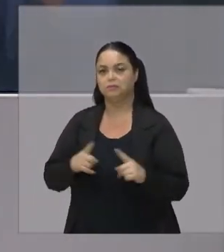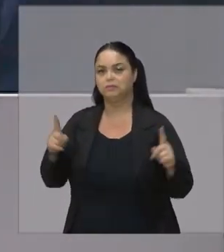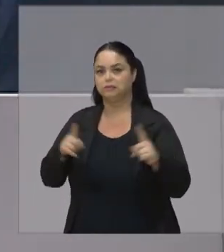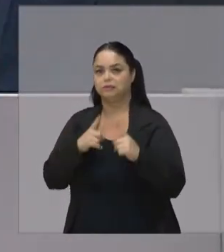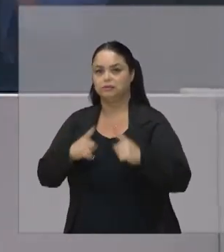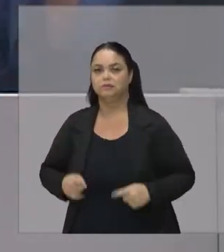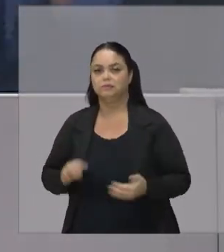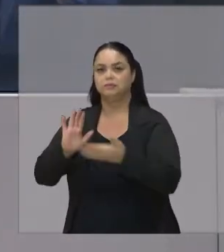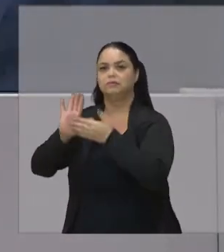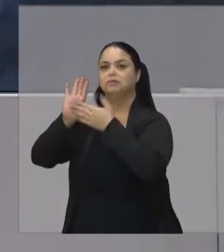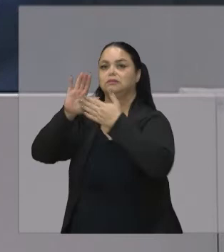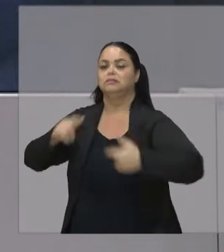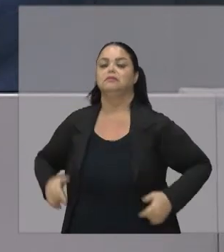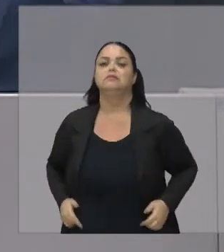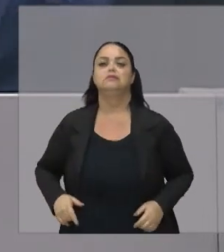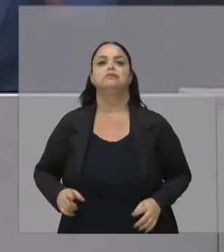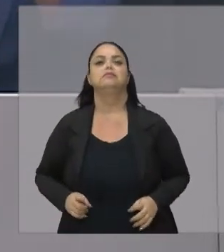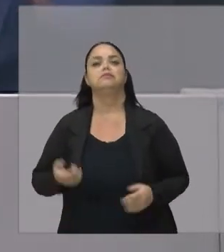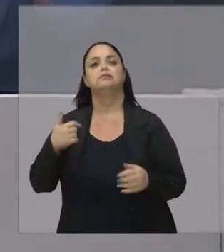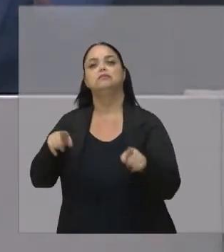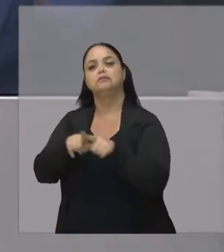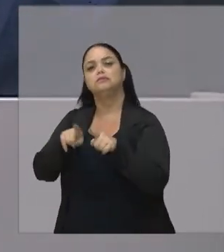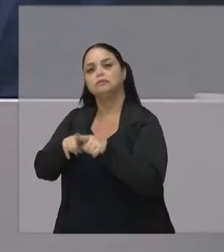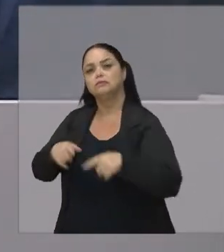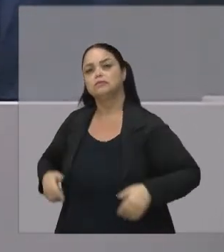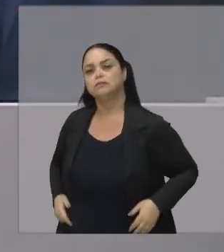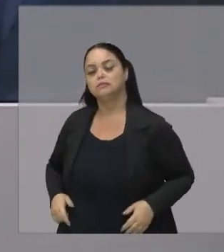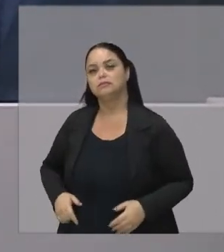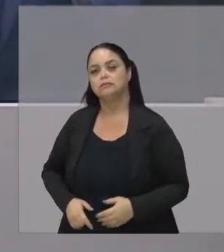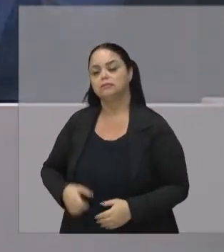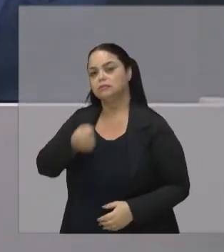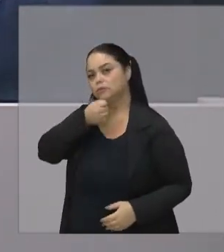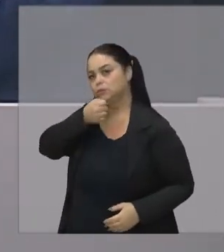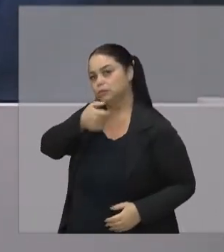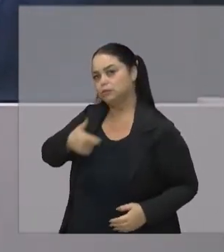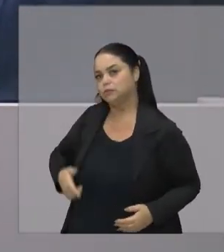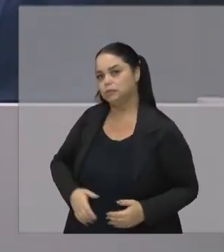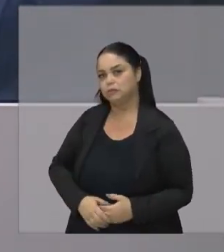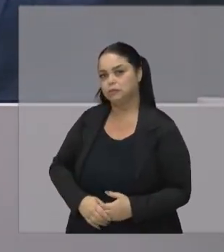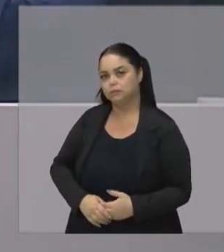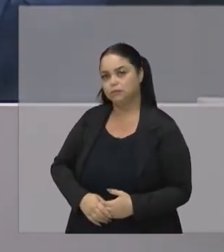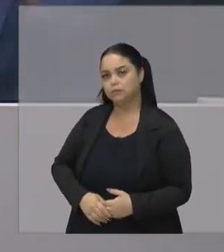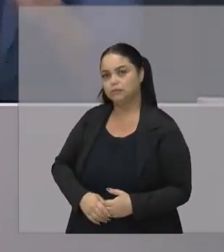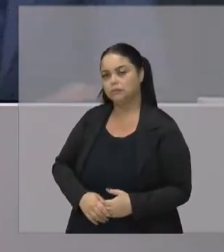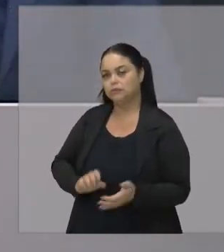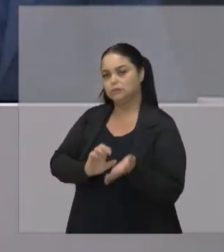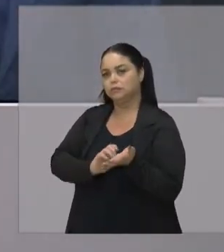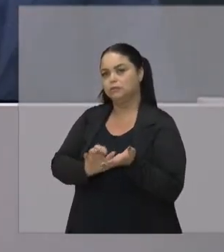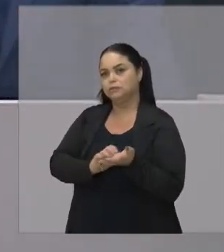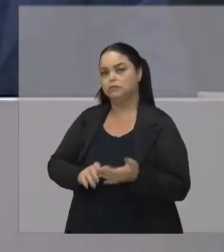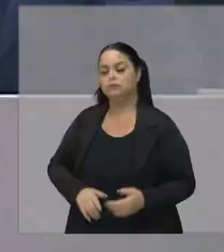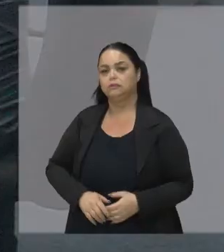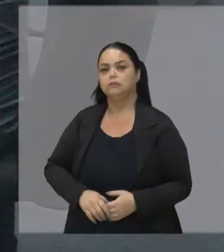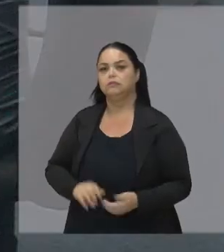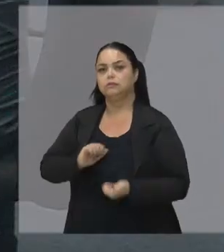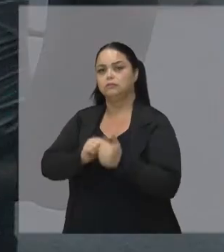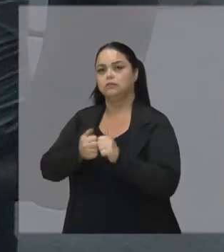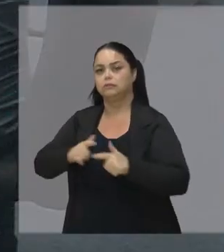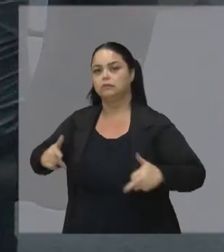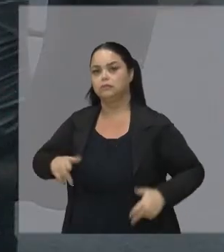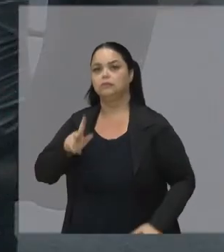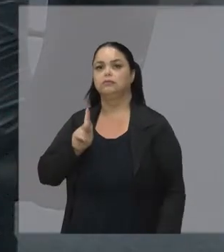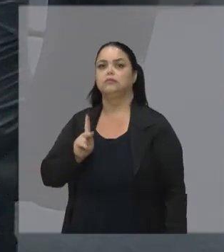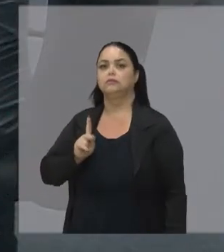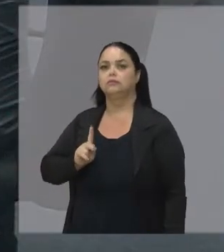música Um louvor Para a gente Antes Eu queria também Dar a palavra A nossa secretária De esportes A Kátia